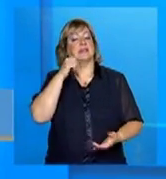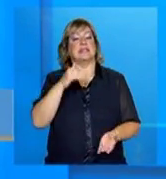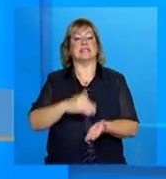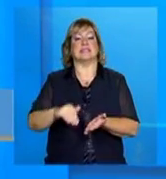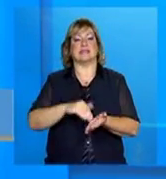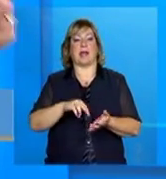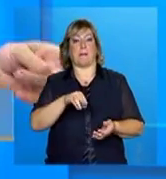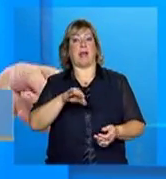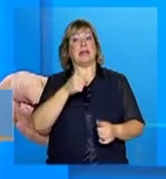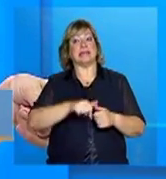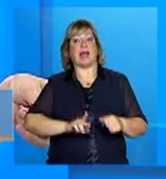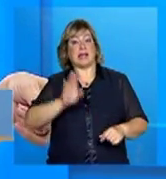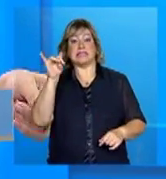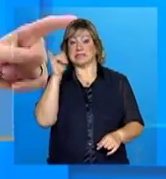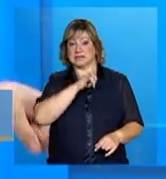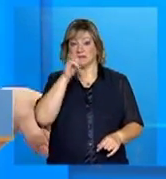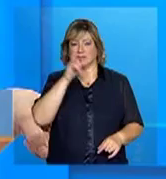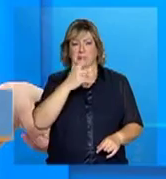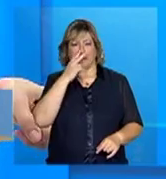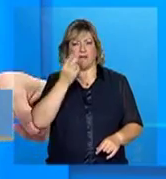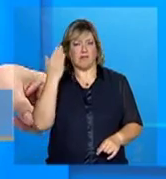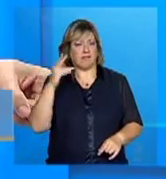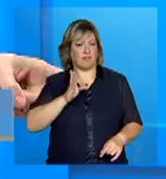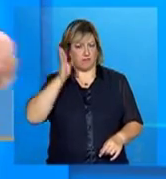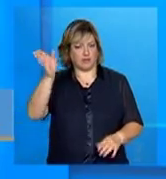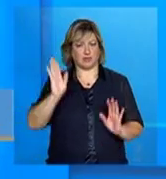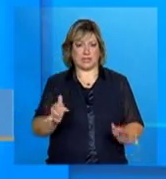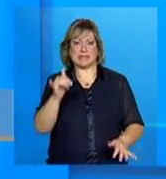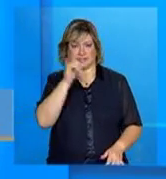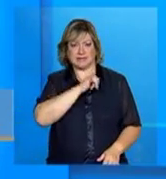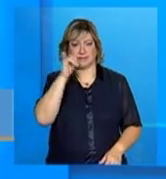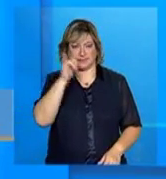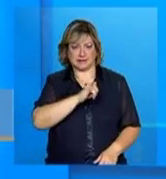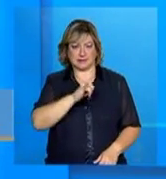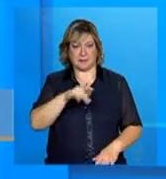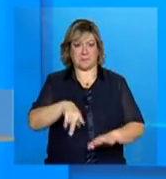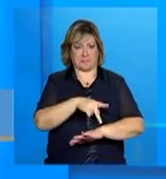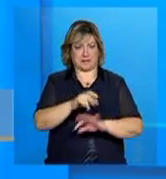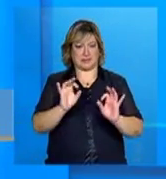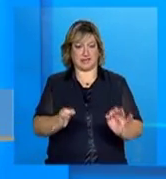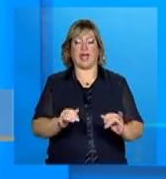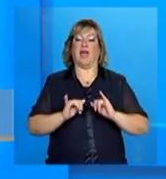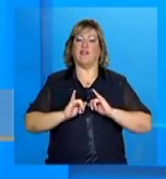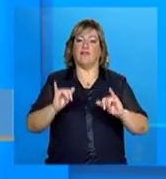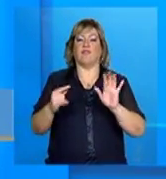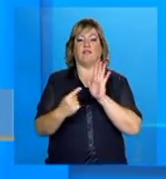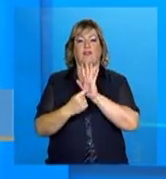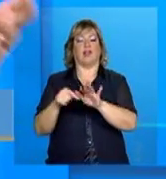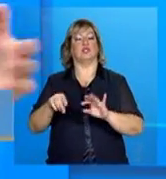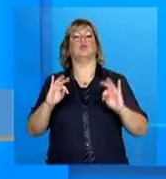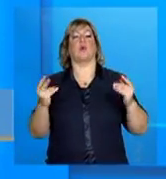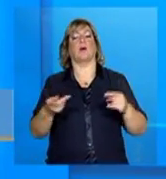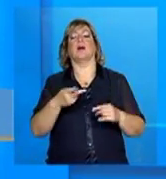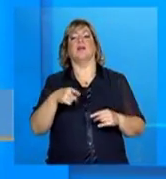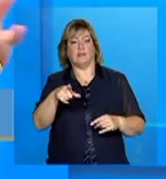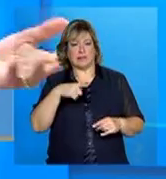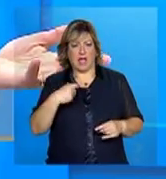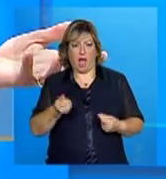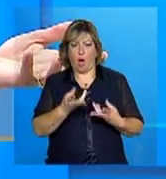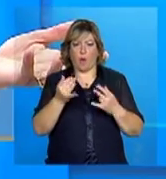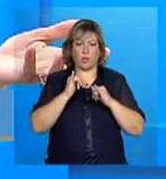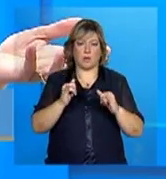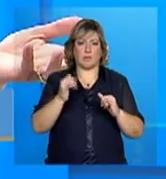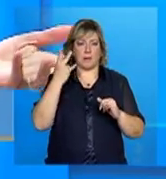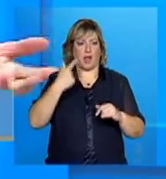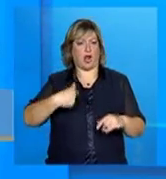está em Roma ainda, ou esteve, esteve essa semana em Roma, divulgando isso para todo mundo. Como é que você tem alguma notícia disso, para